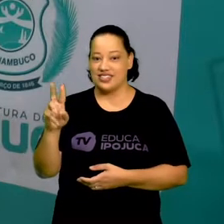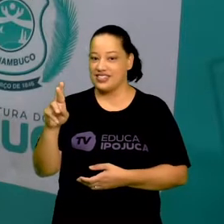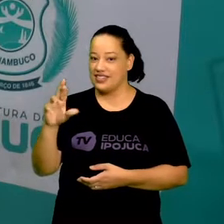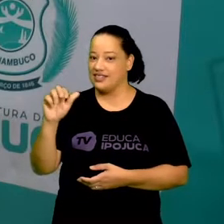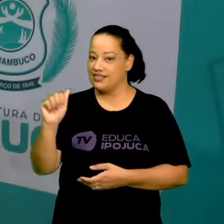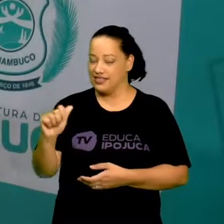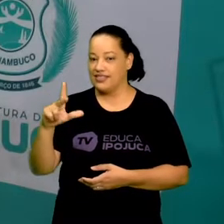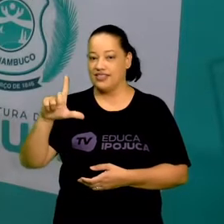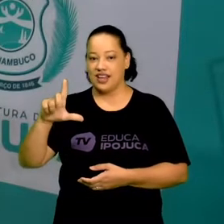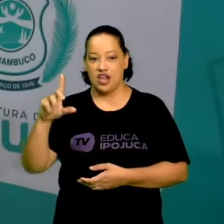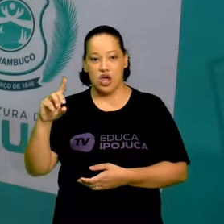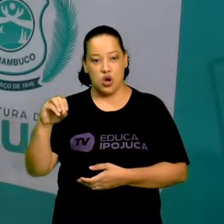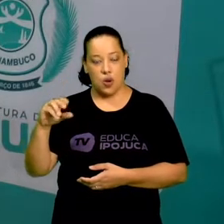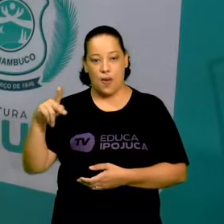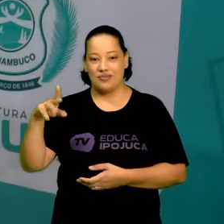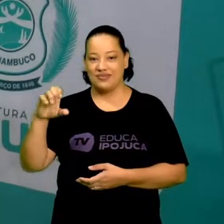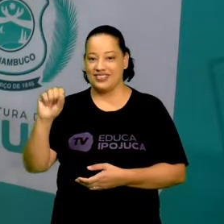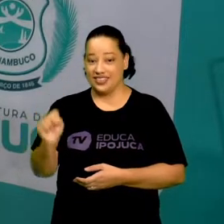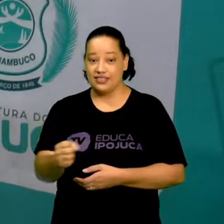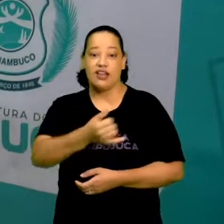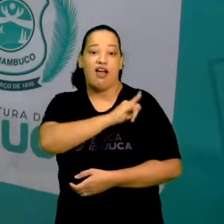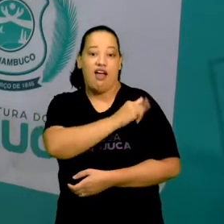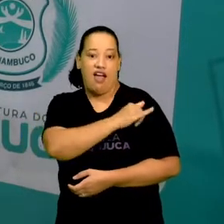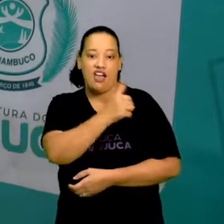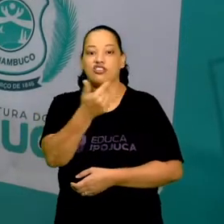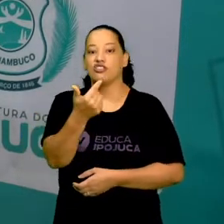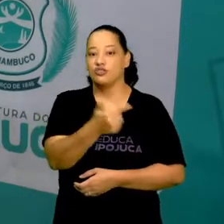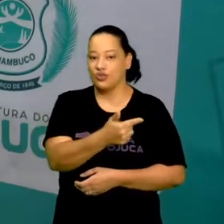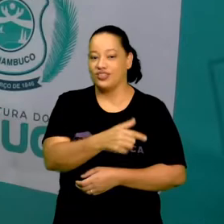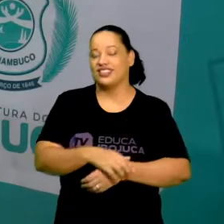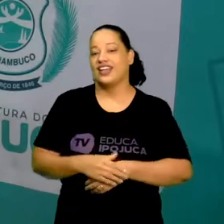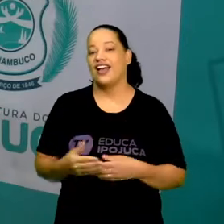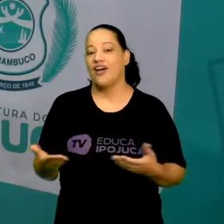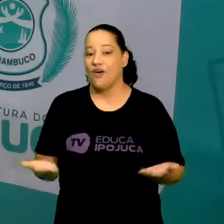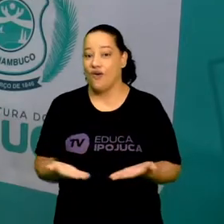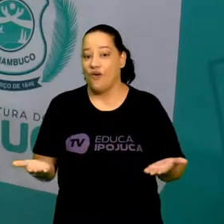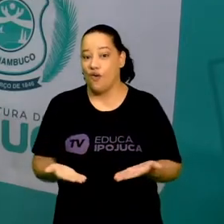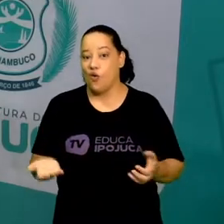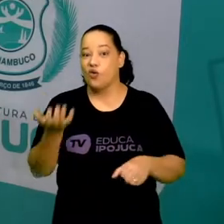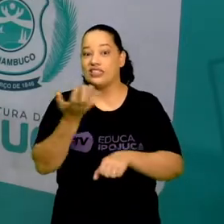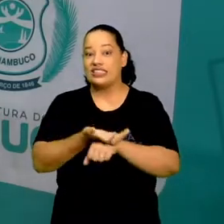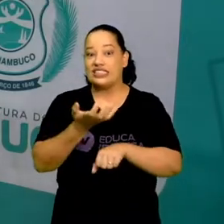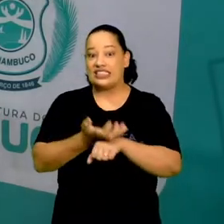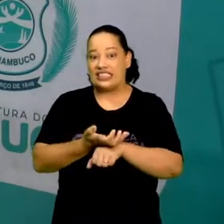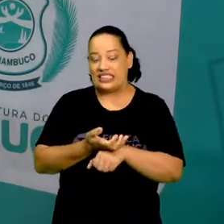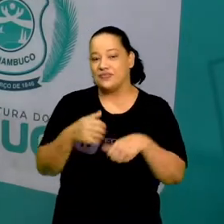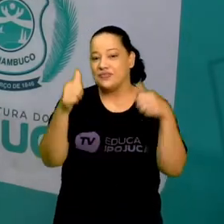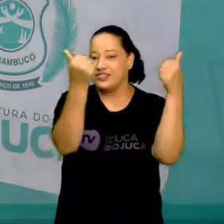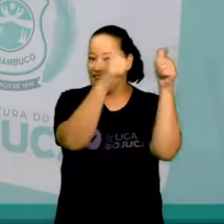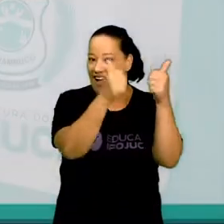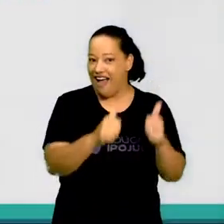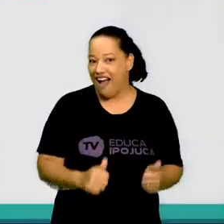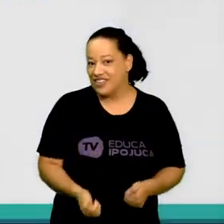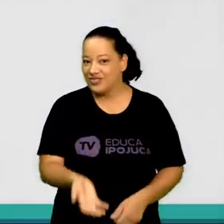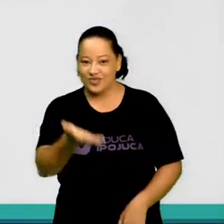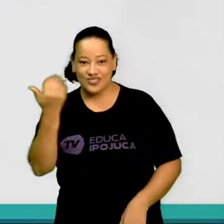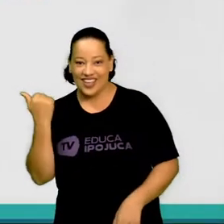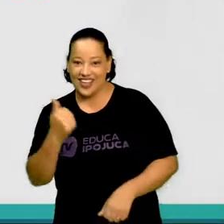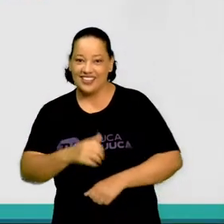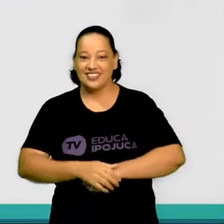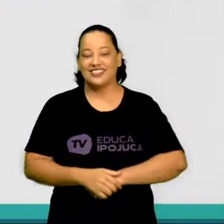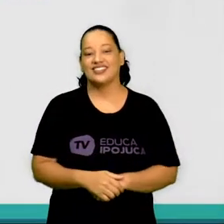vocês na EJA FASE 2 e hoje na nossa disciplina de artes. Vamos lá?